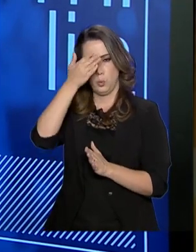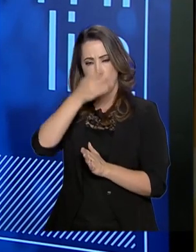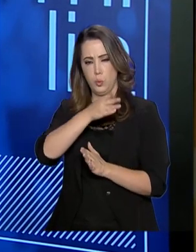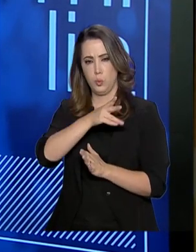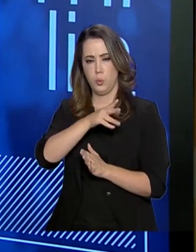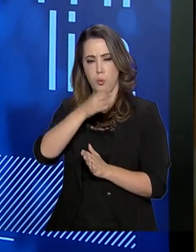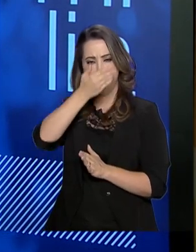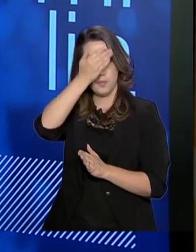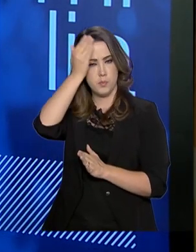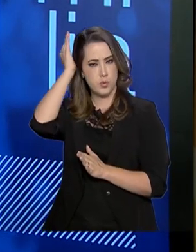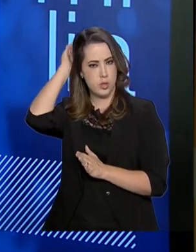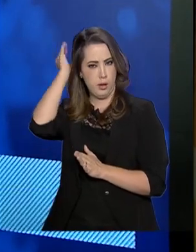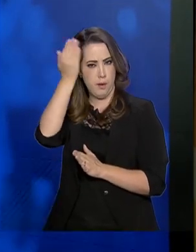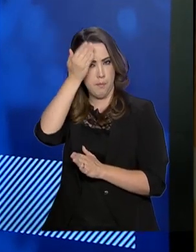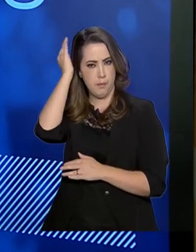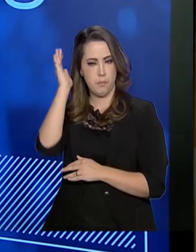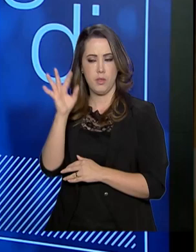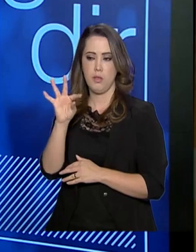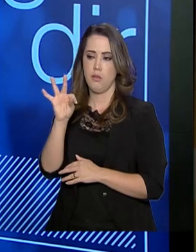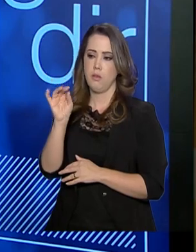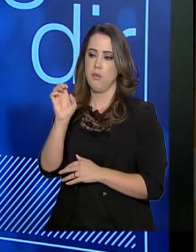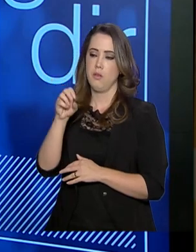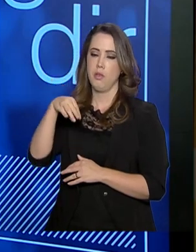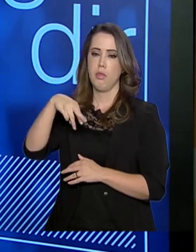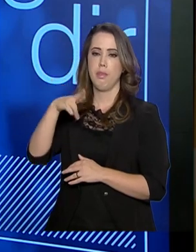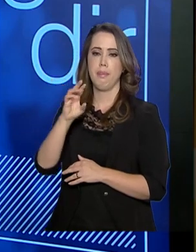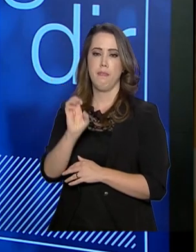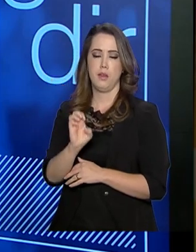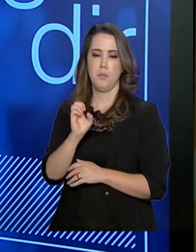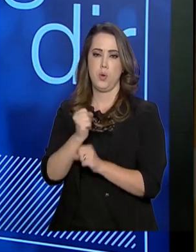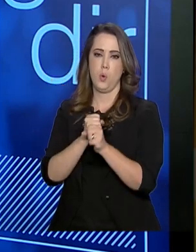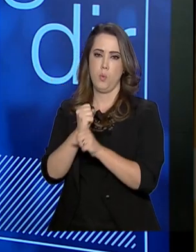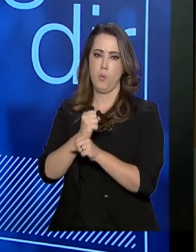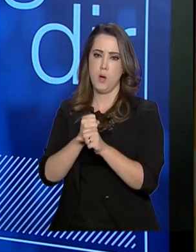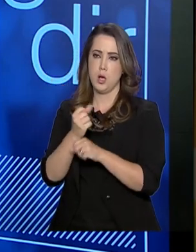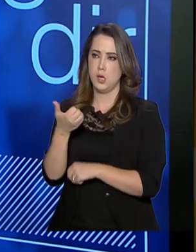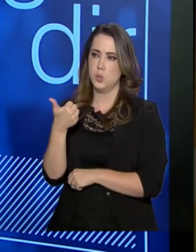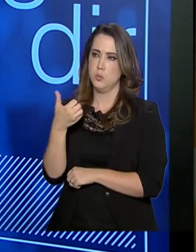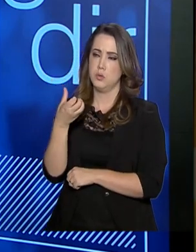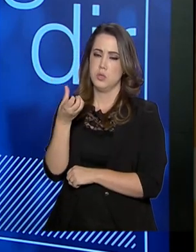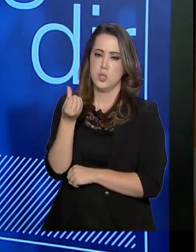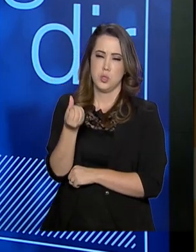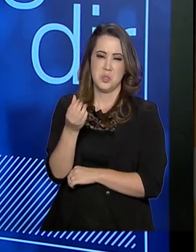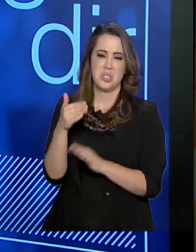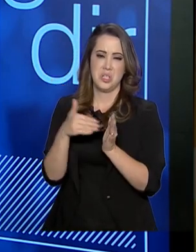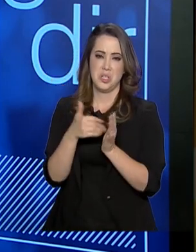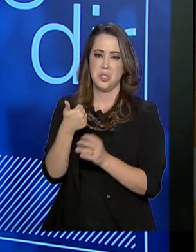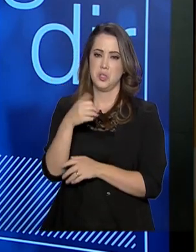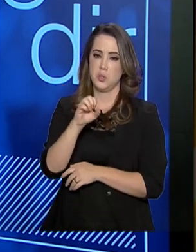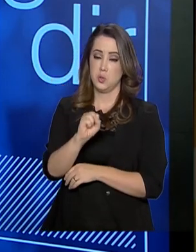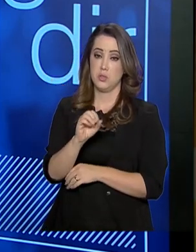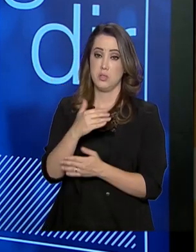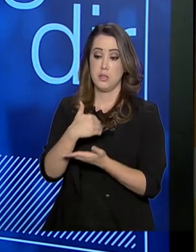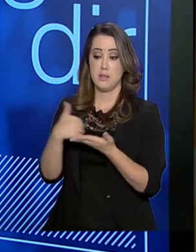16,5 até 18, foram retiradas do Bolsa Família